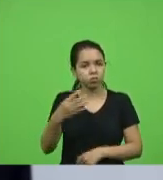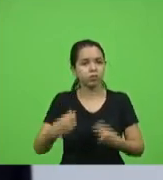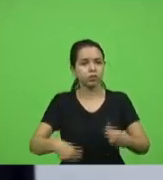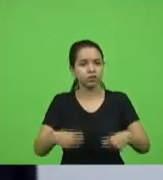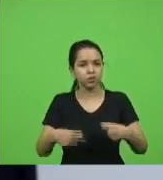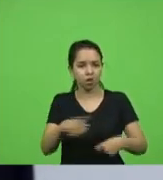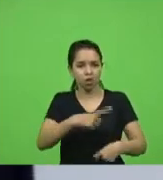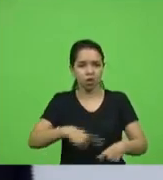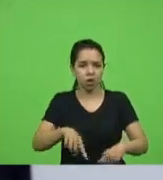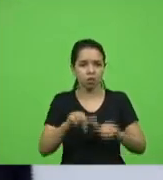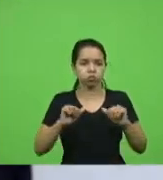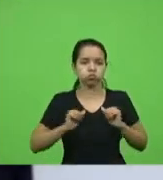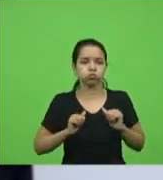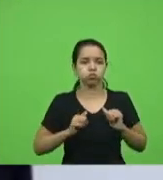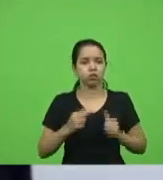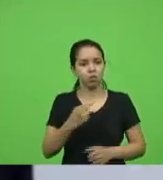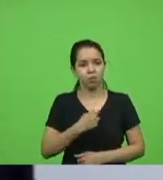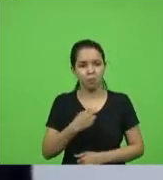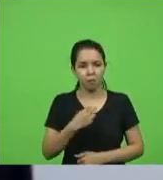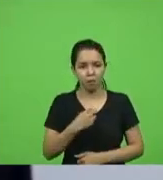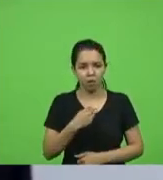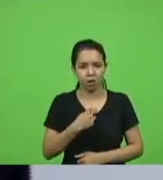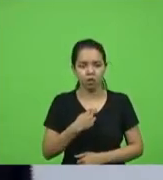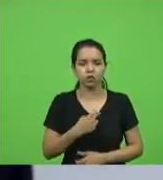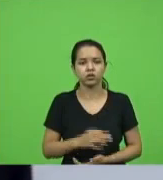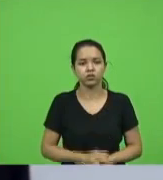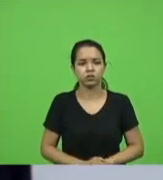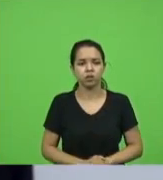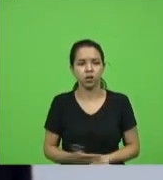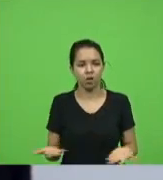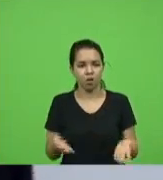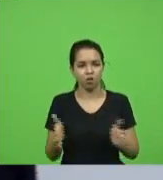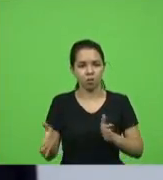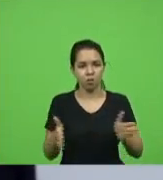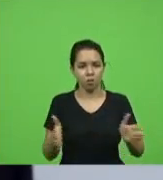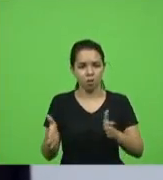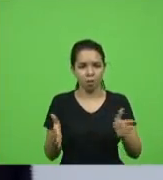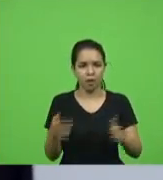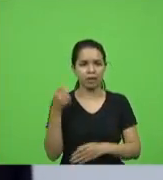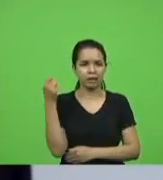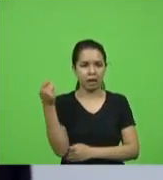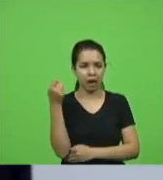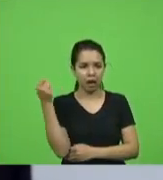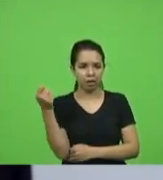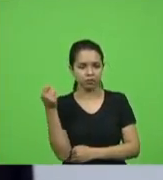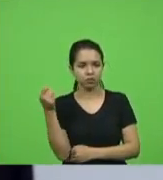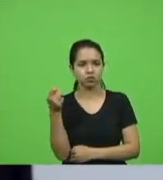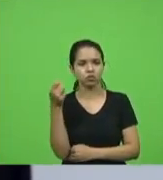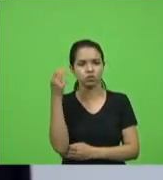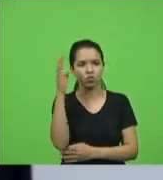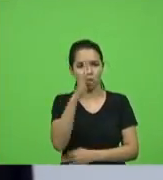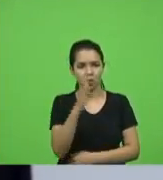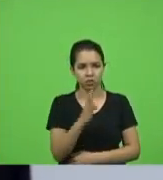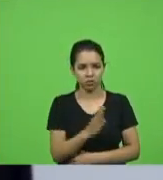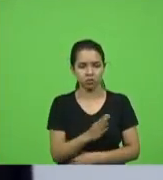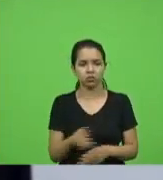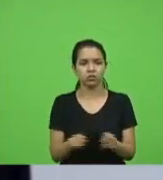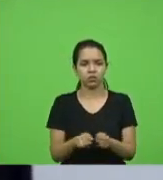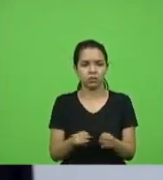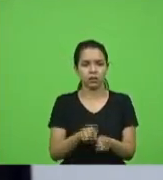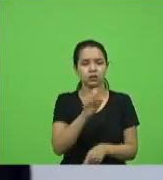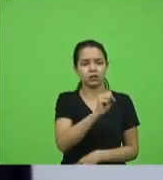omissos nessa situação nesse momento tão grave que o Brasil que Santa Catarina